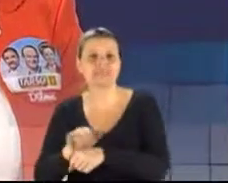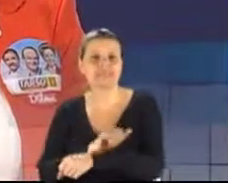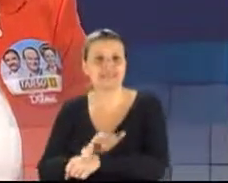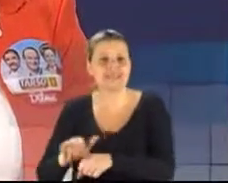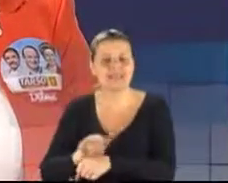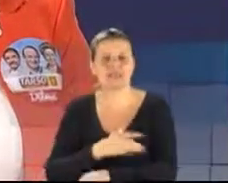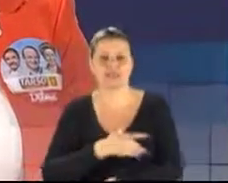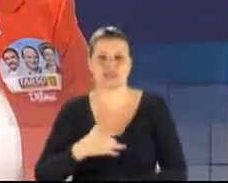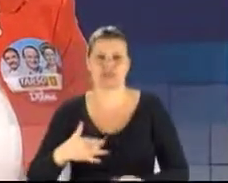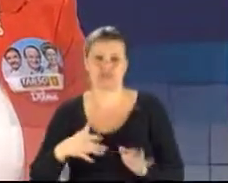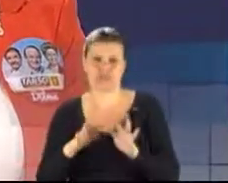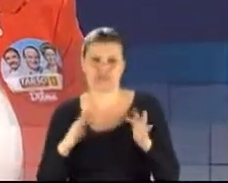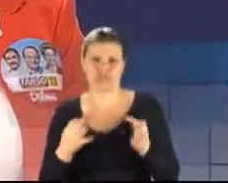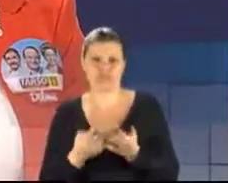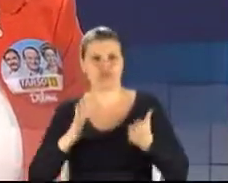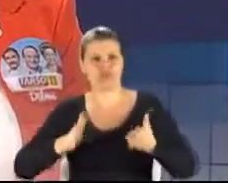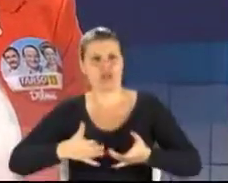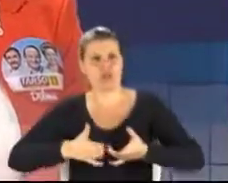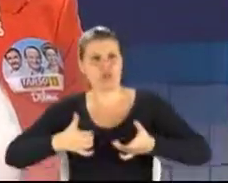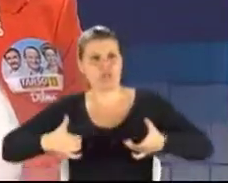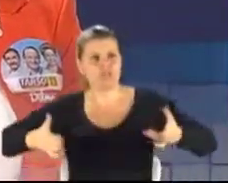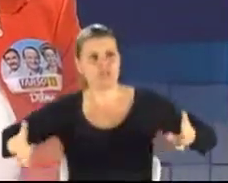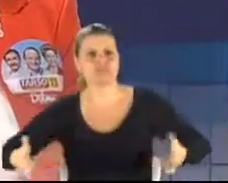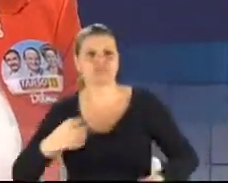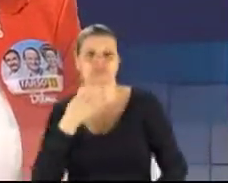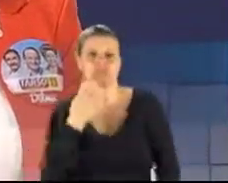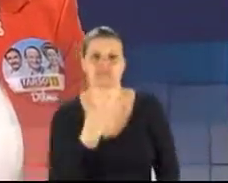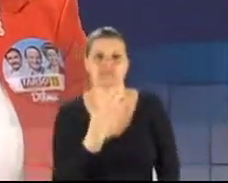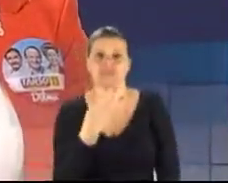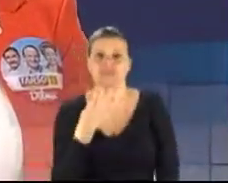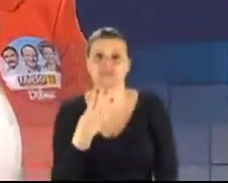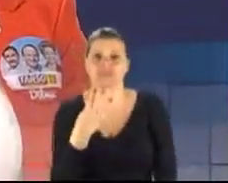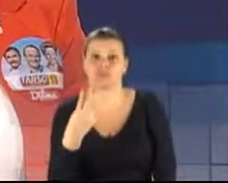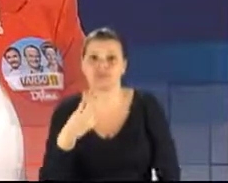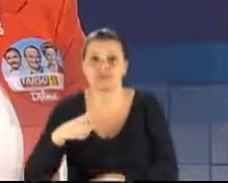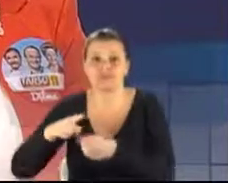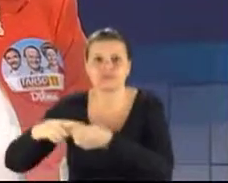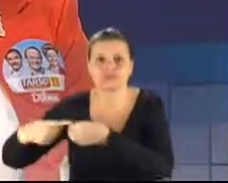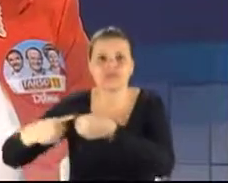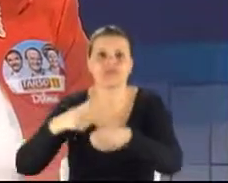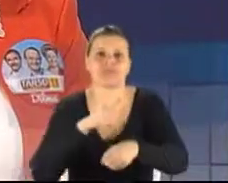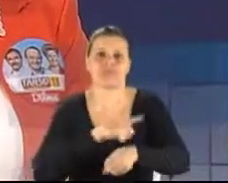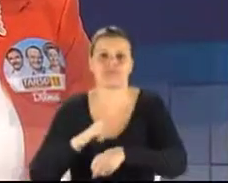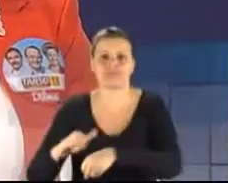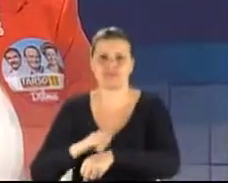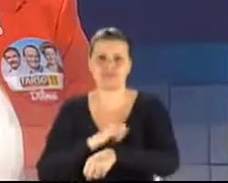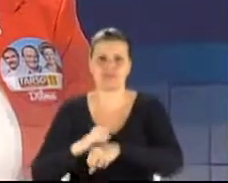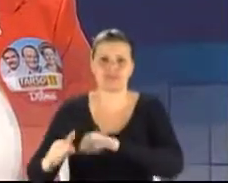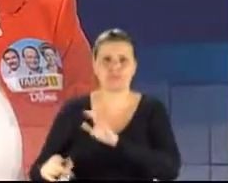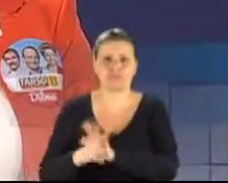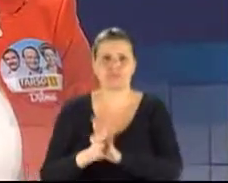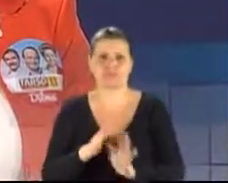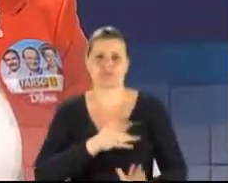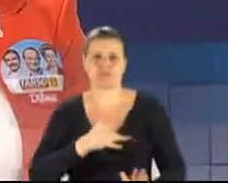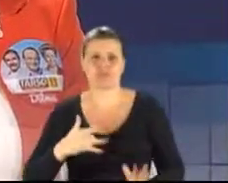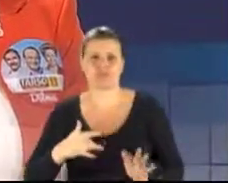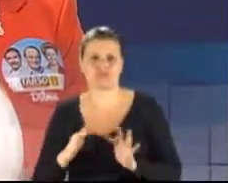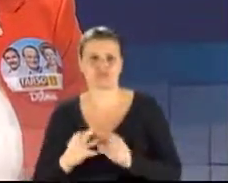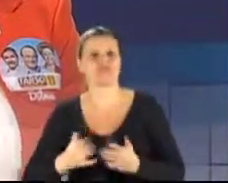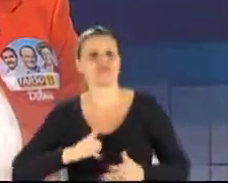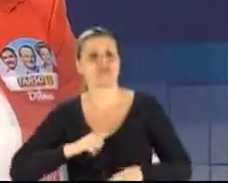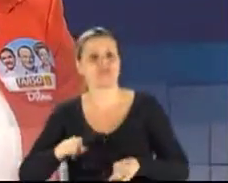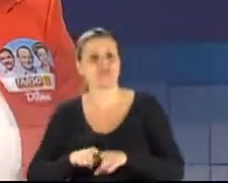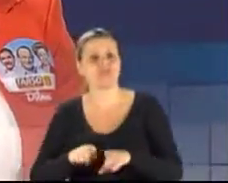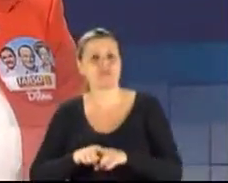Ampliamos para 432 municípios com estratégia saúde da família. Nós temos mais médicos.